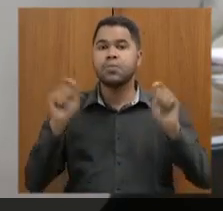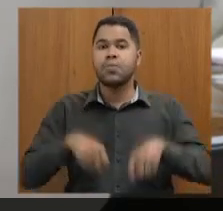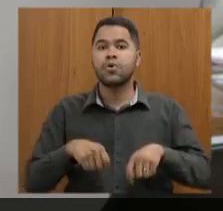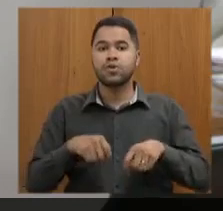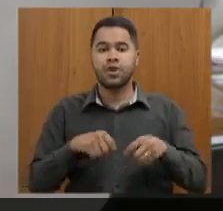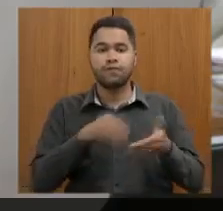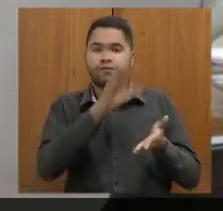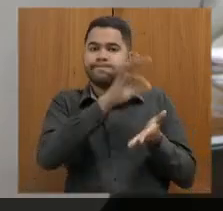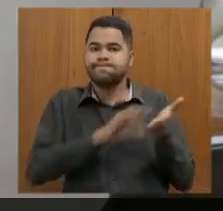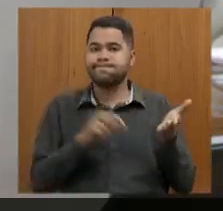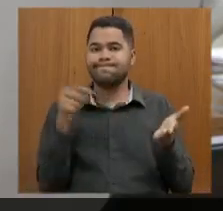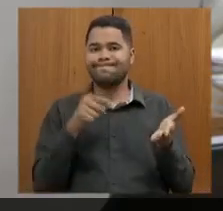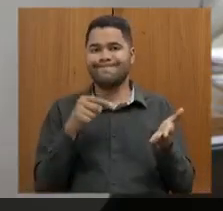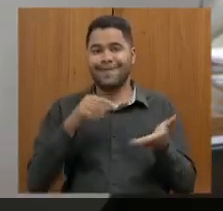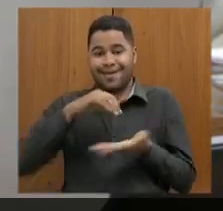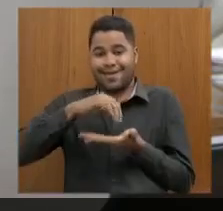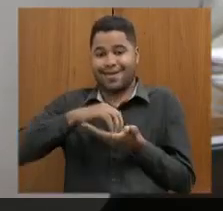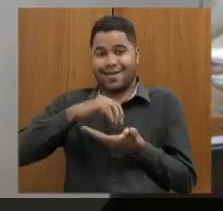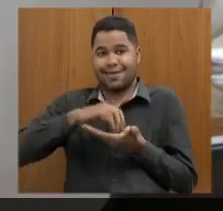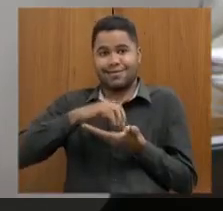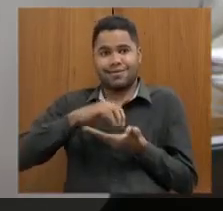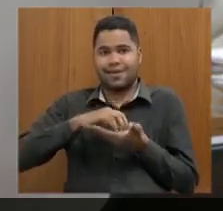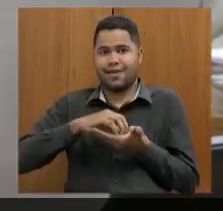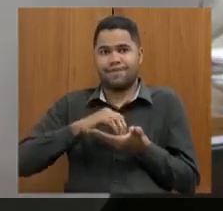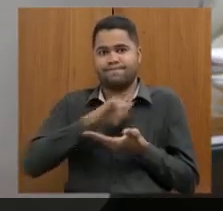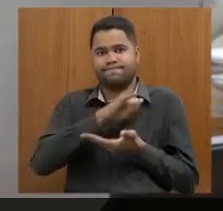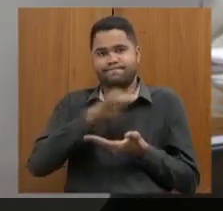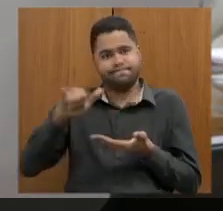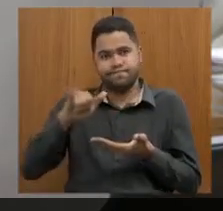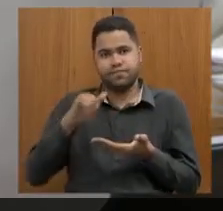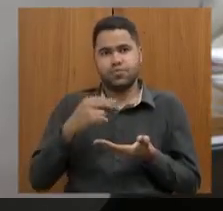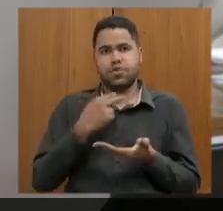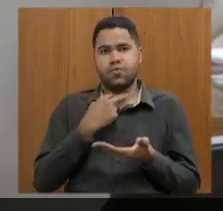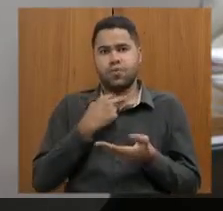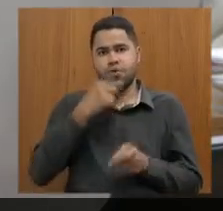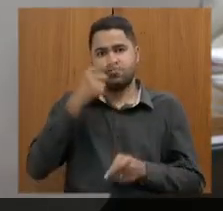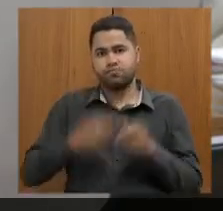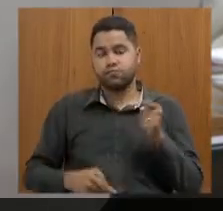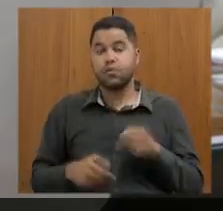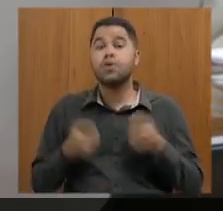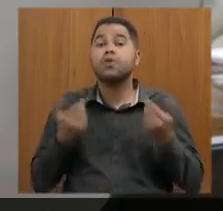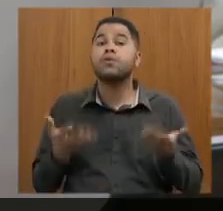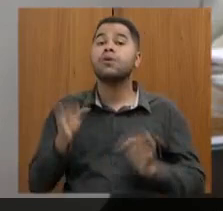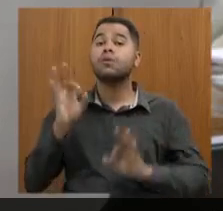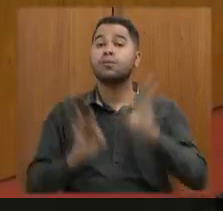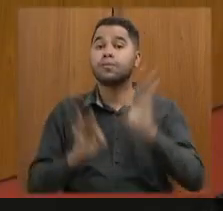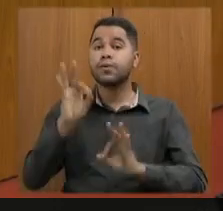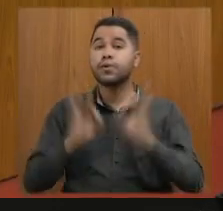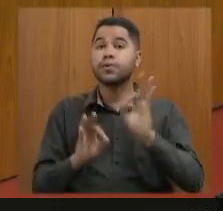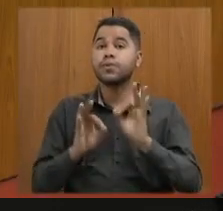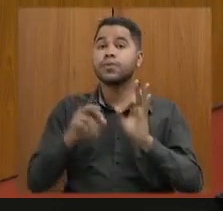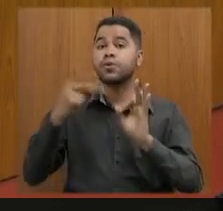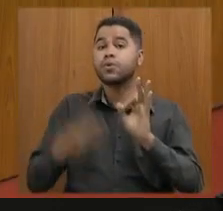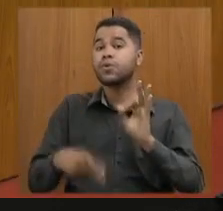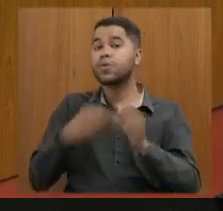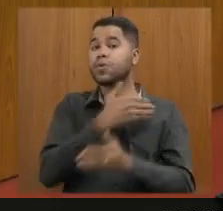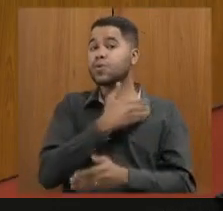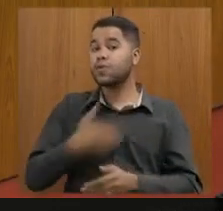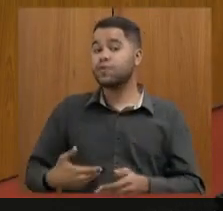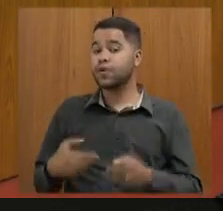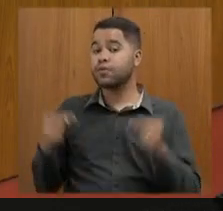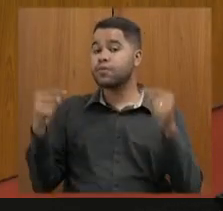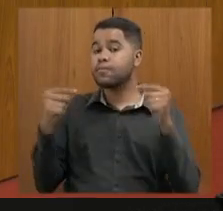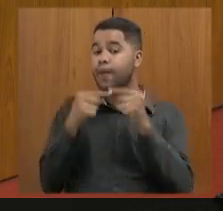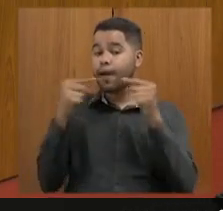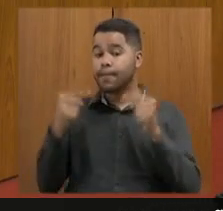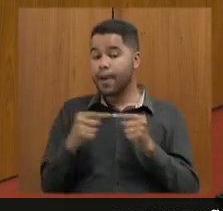convocação por decisão, última decisão do STF. Então, qual é o planejamento do governo em relação a esta